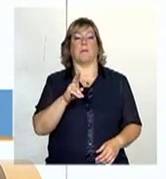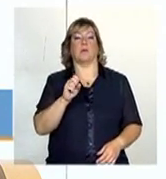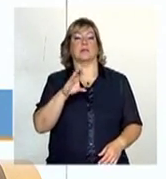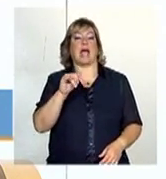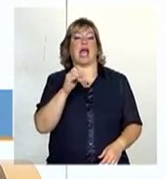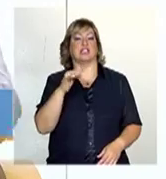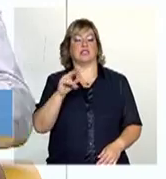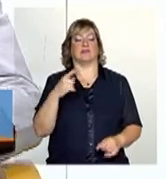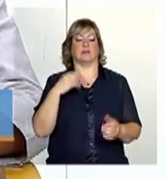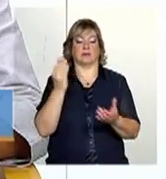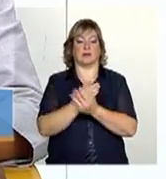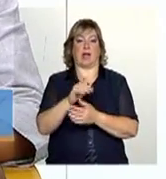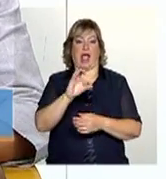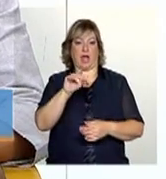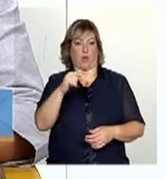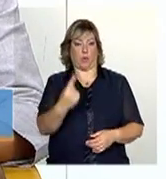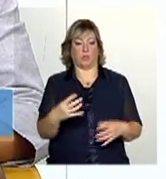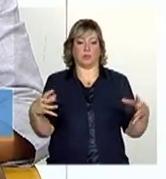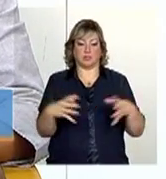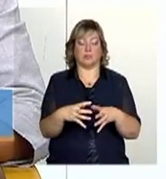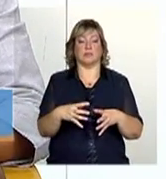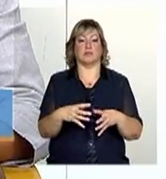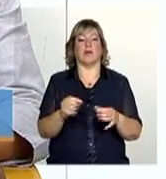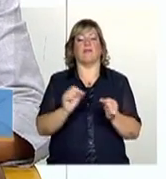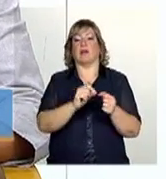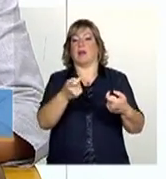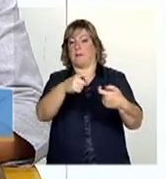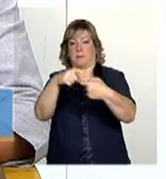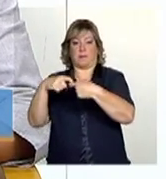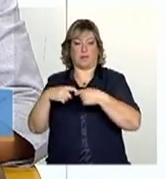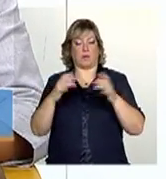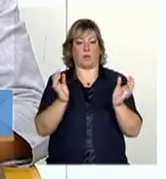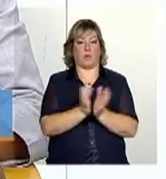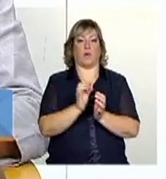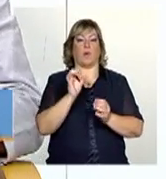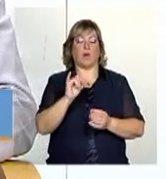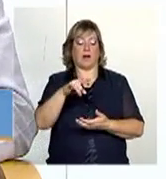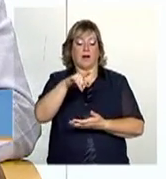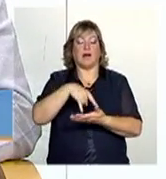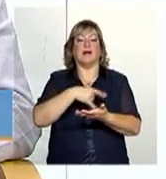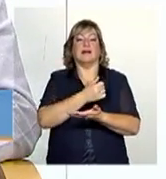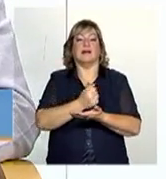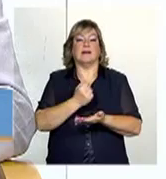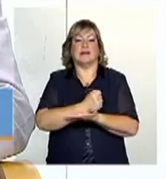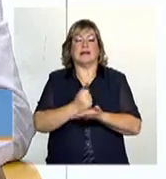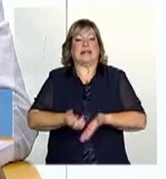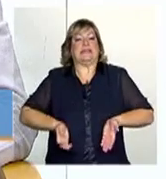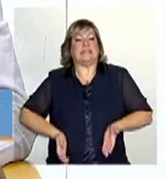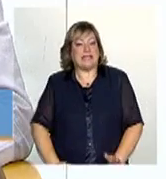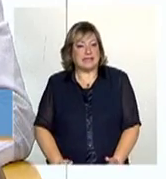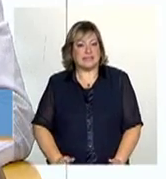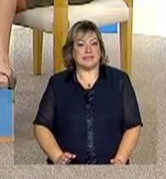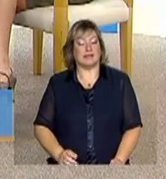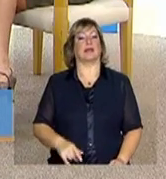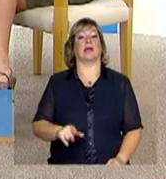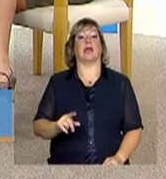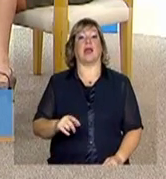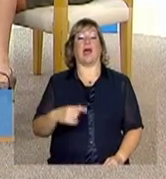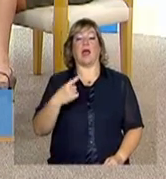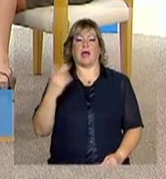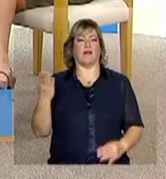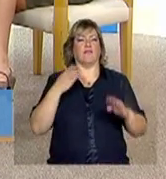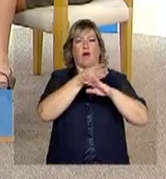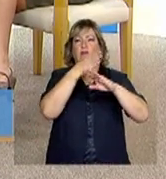Único, e foi uma ação conduzida em parceria com o Registro Civil de Nascimento. Então, de uma só vez, eles encontraram,